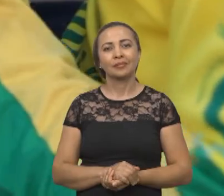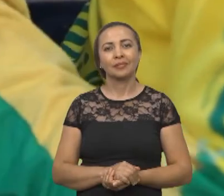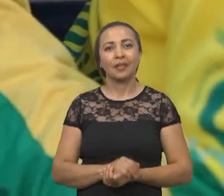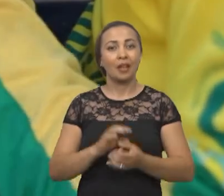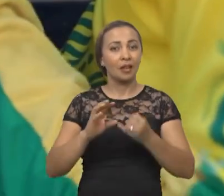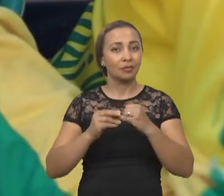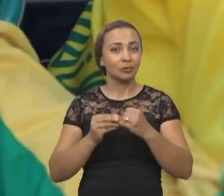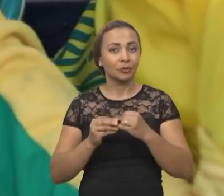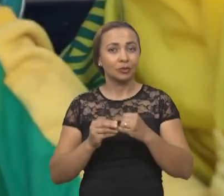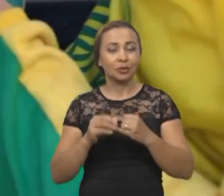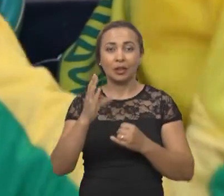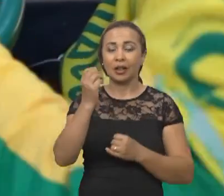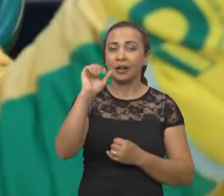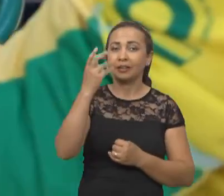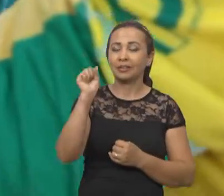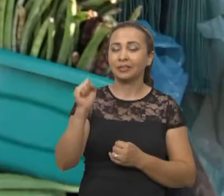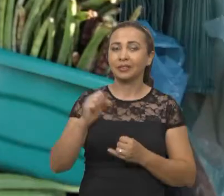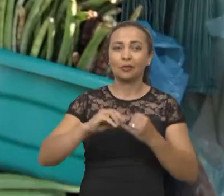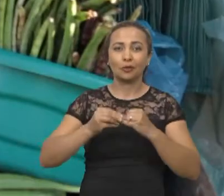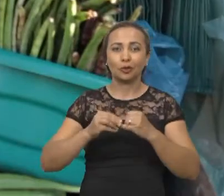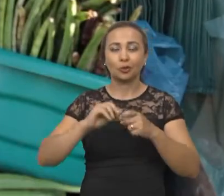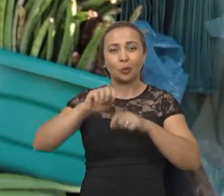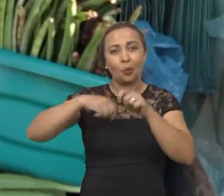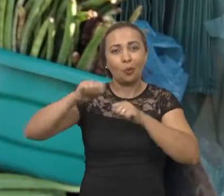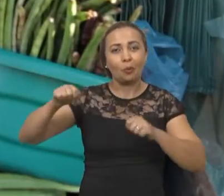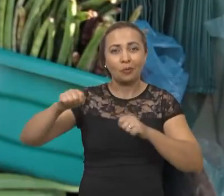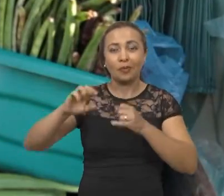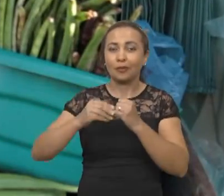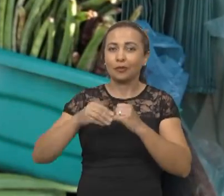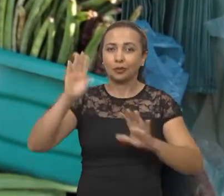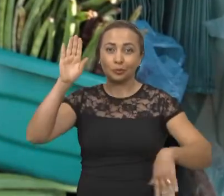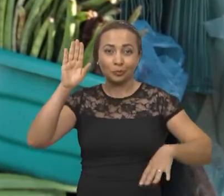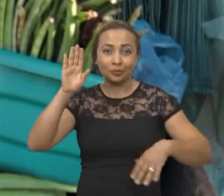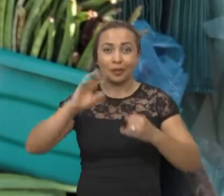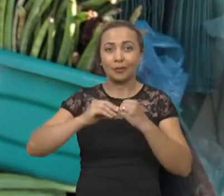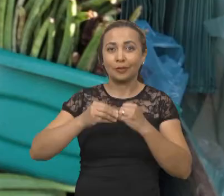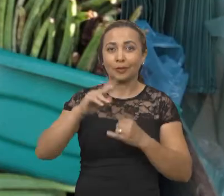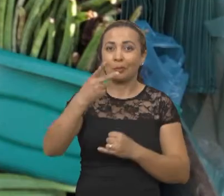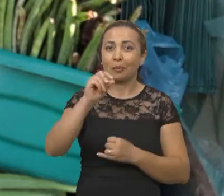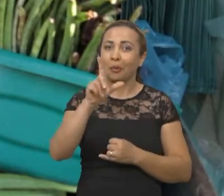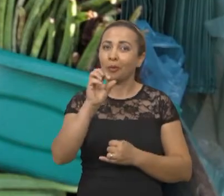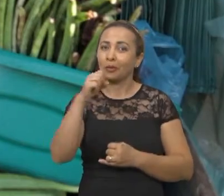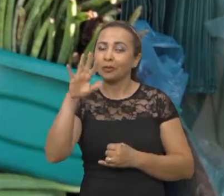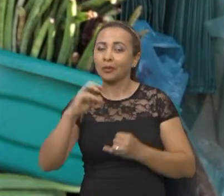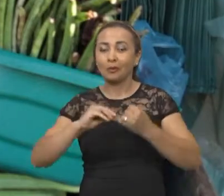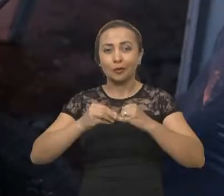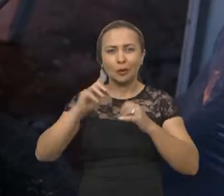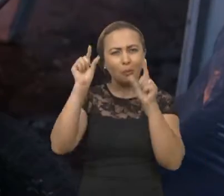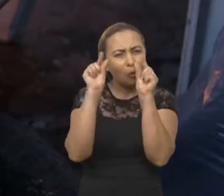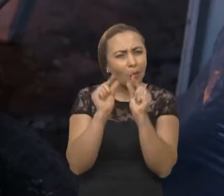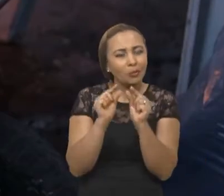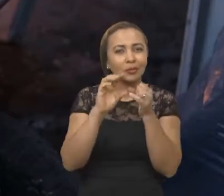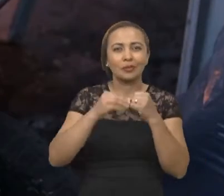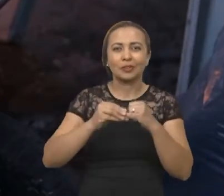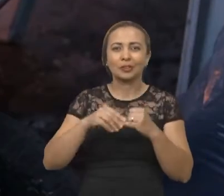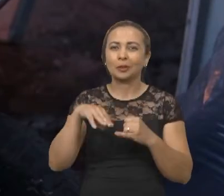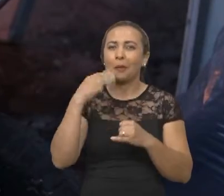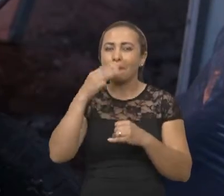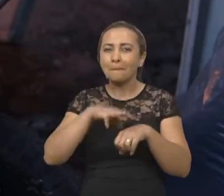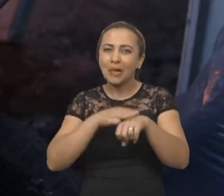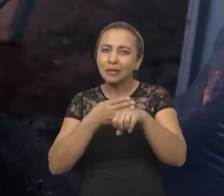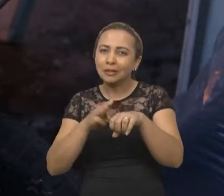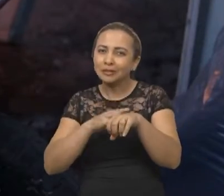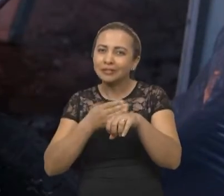Feijão Macaça, feijão de corda, feijão de praia, feijão da colônia, feijão miúdo, feijão manteiguinha.